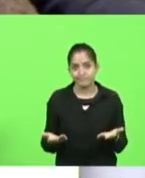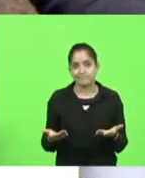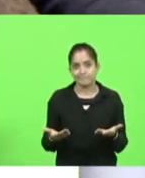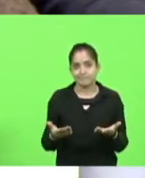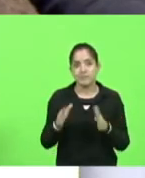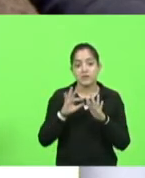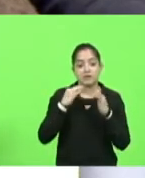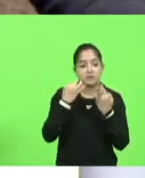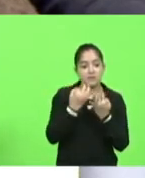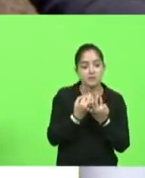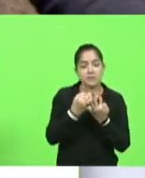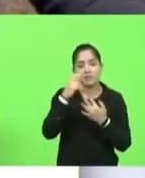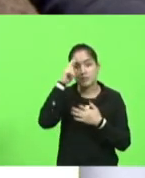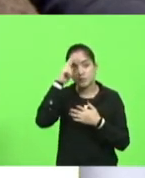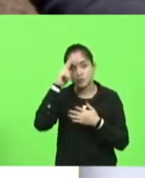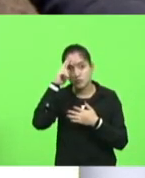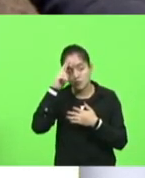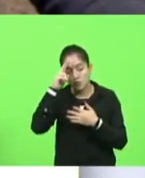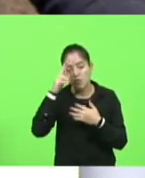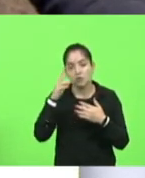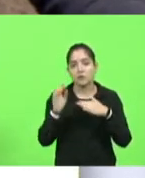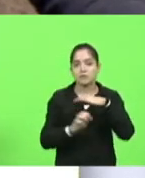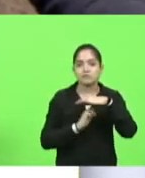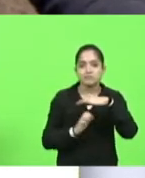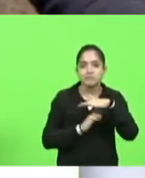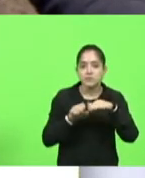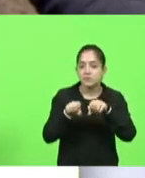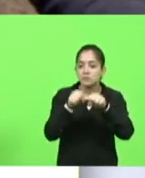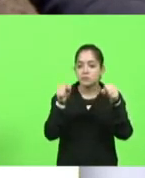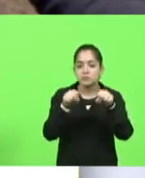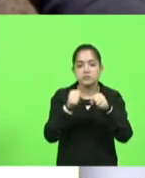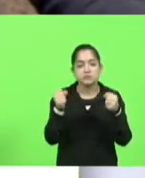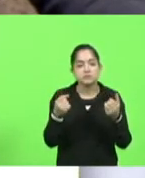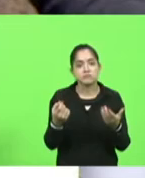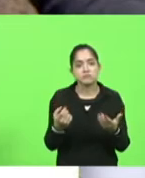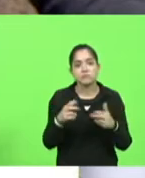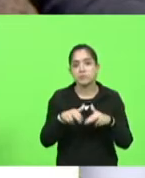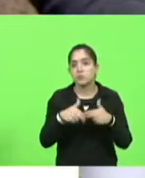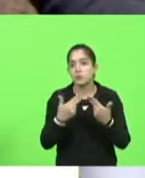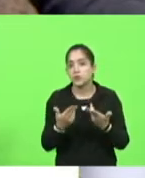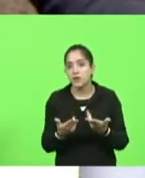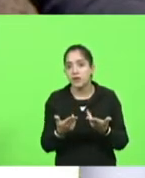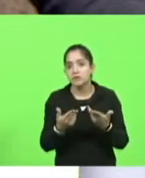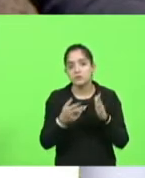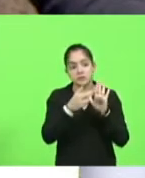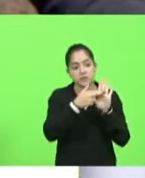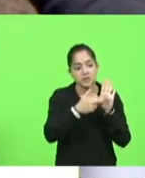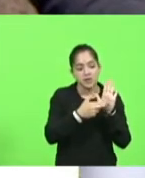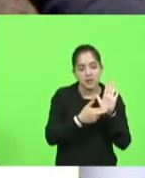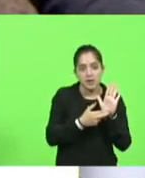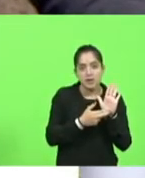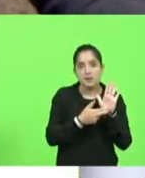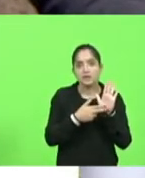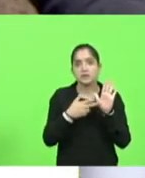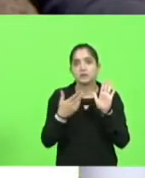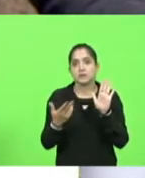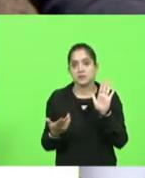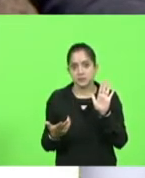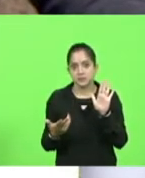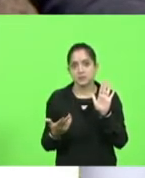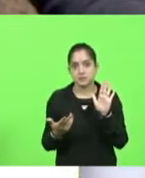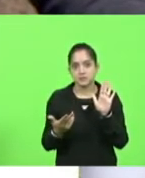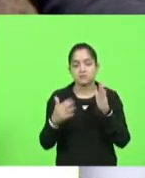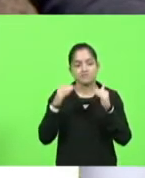família de um empresário foi absolutamente destruída por conta de medidas que poderiam ter sido muito mais muito mais